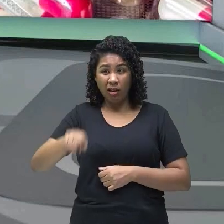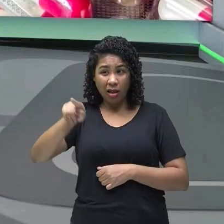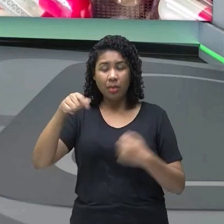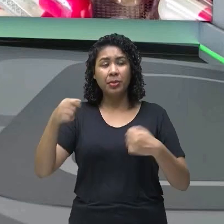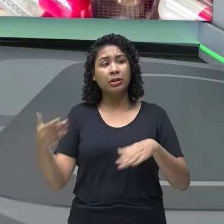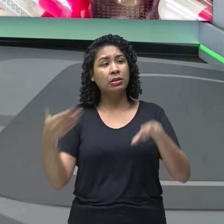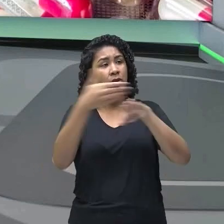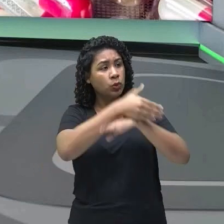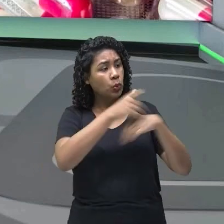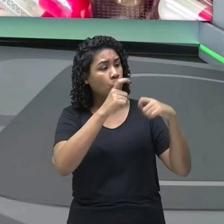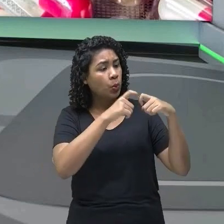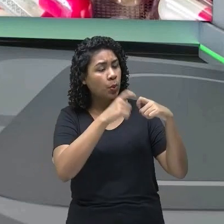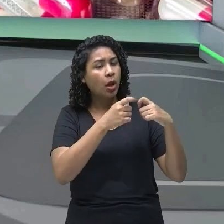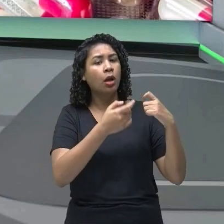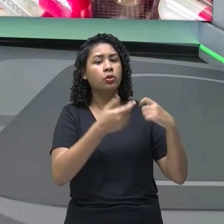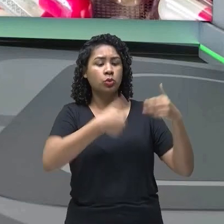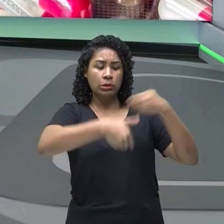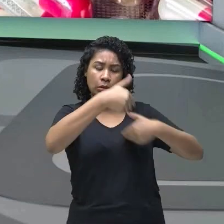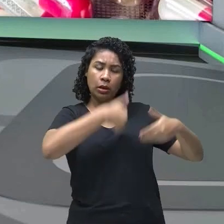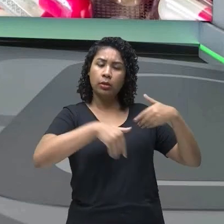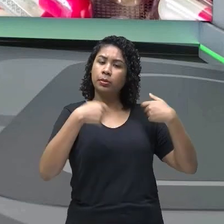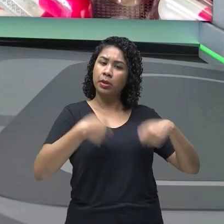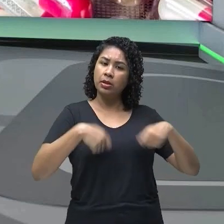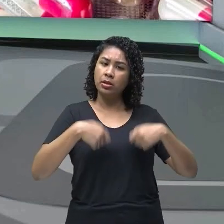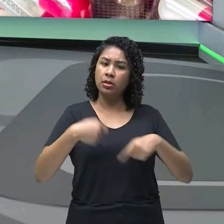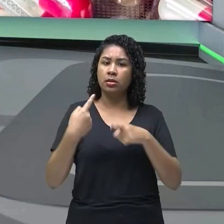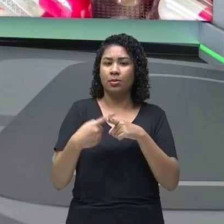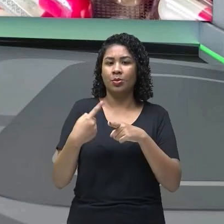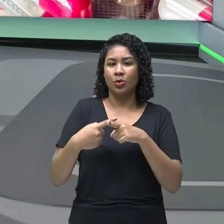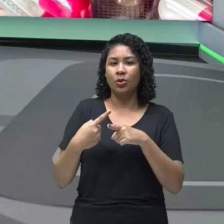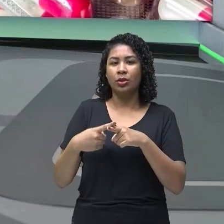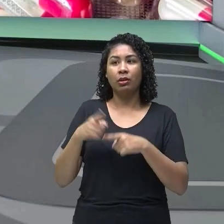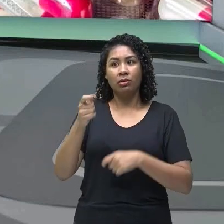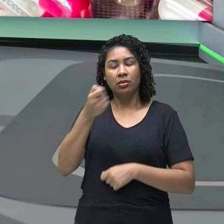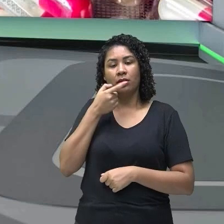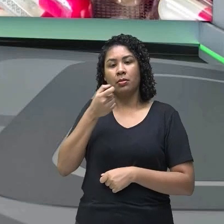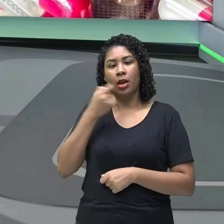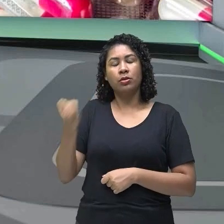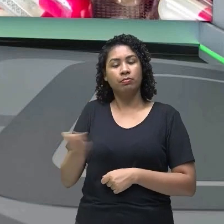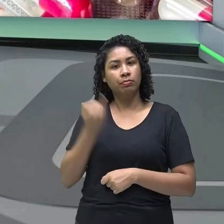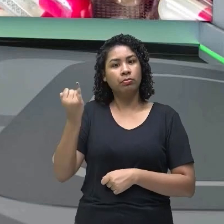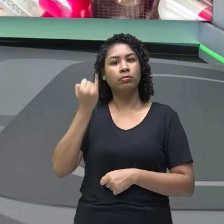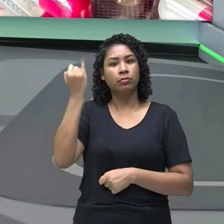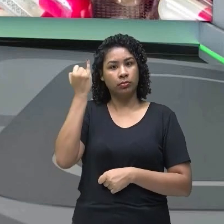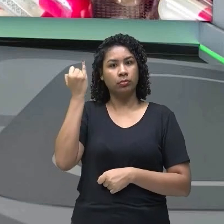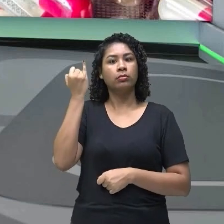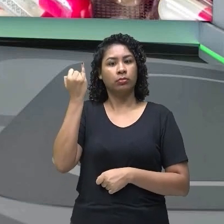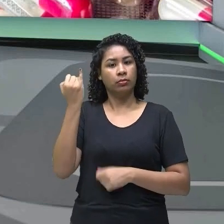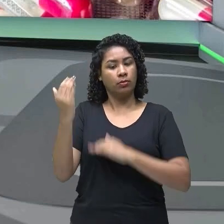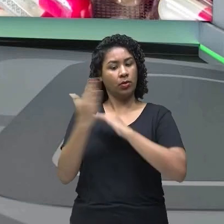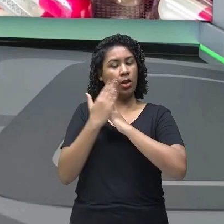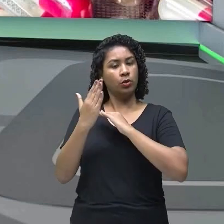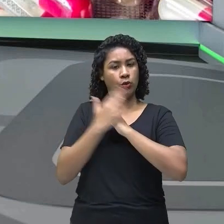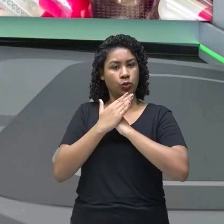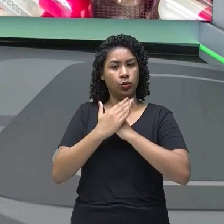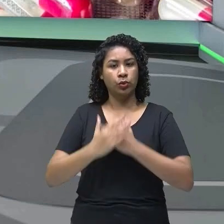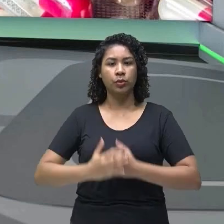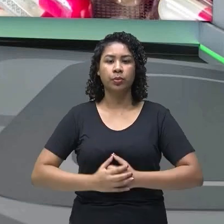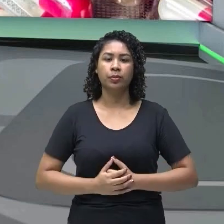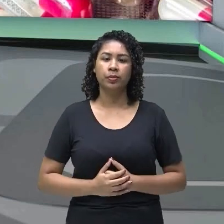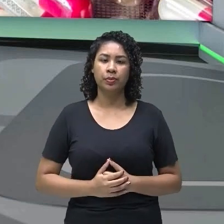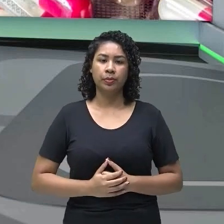tratamento, porque os antibióticos, eles são eficazes. Então, doenças causadas por bactérias, o remédio são